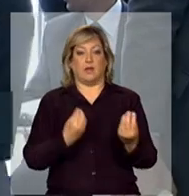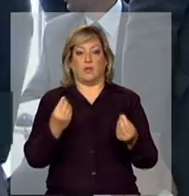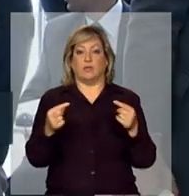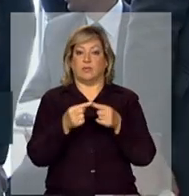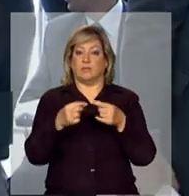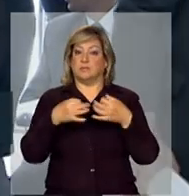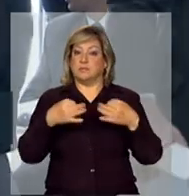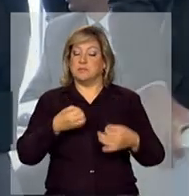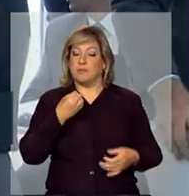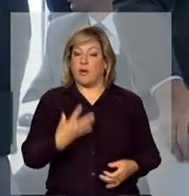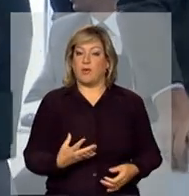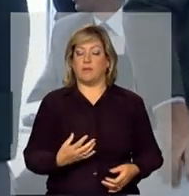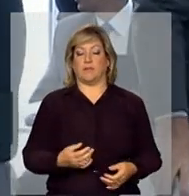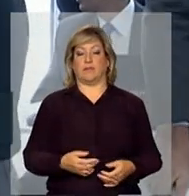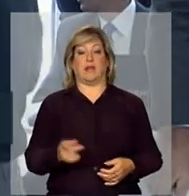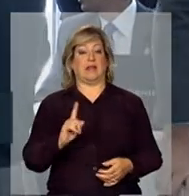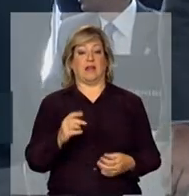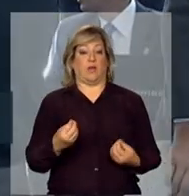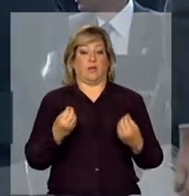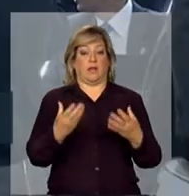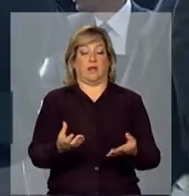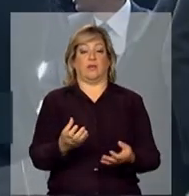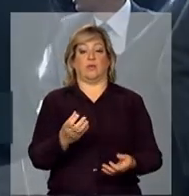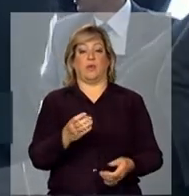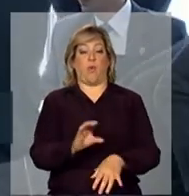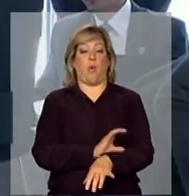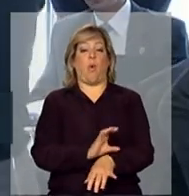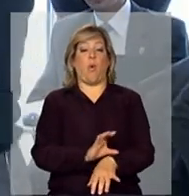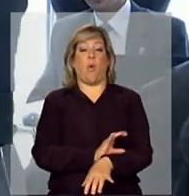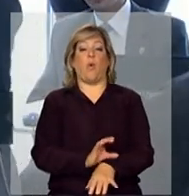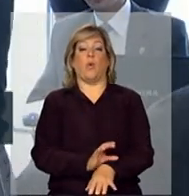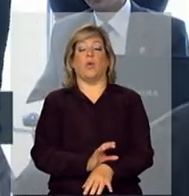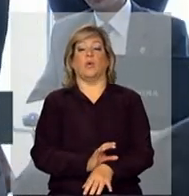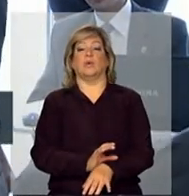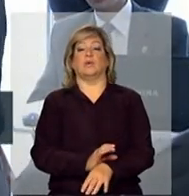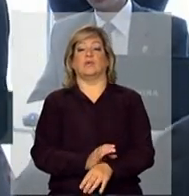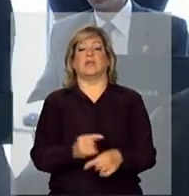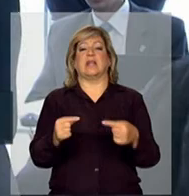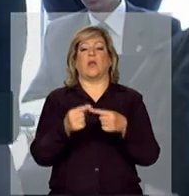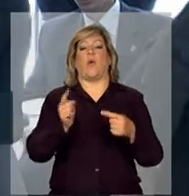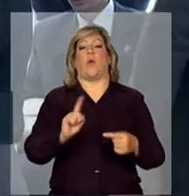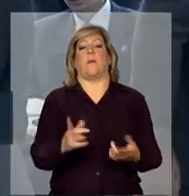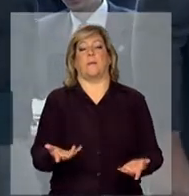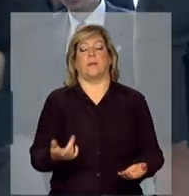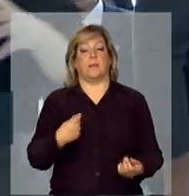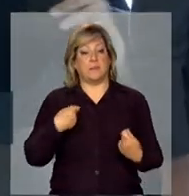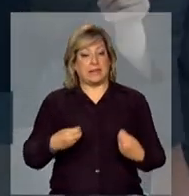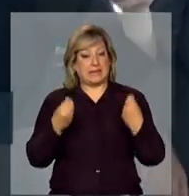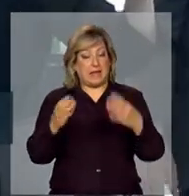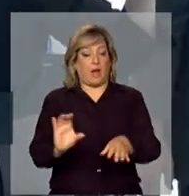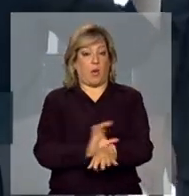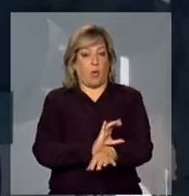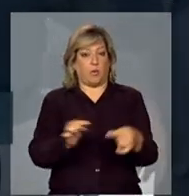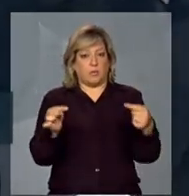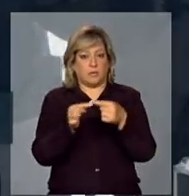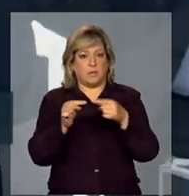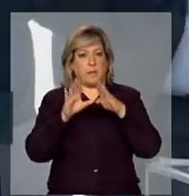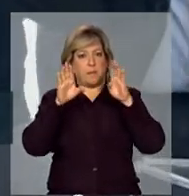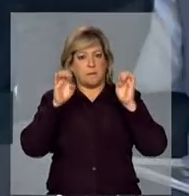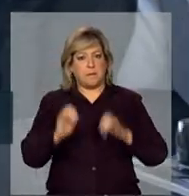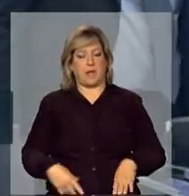ofertando cursos, não ofertando crédito em áreas que não são áreas que vão conseguir viabilizar uma efetiva